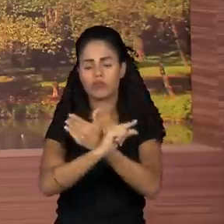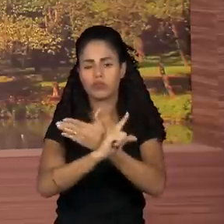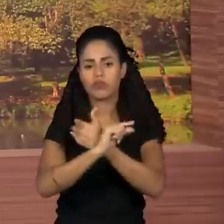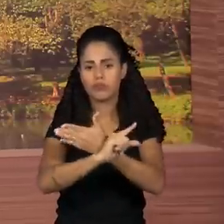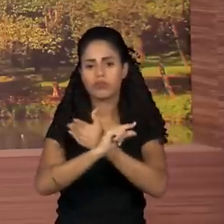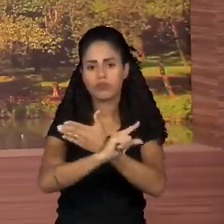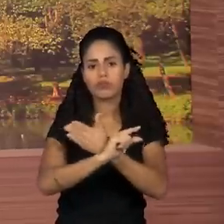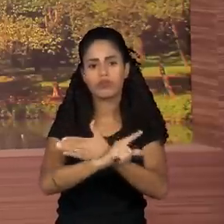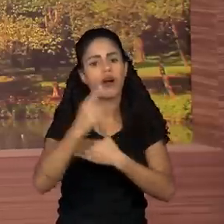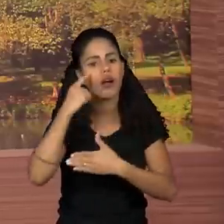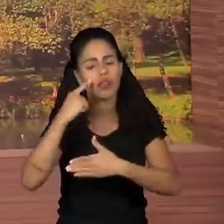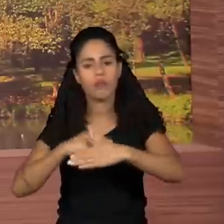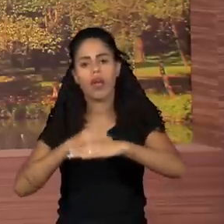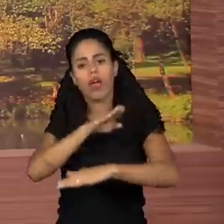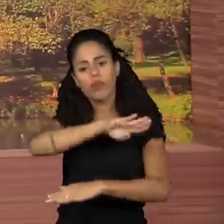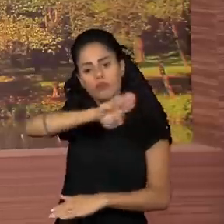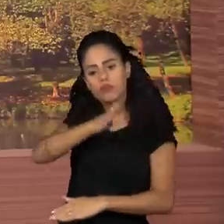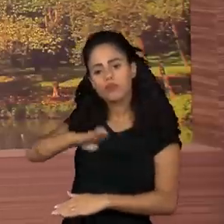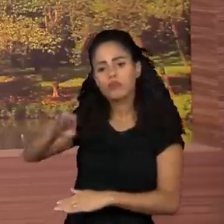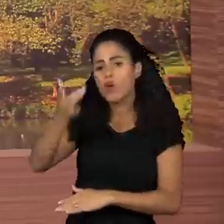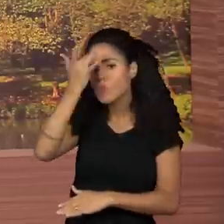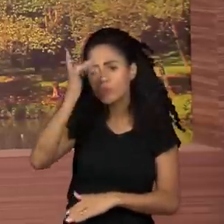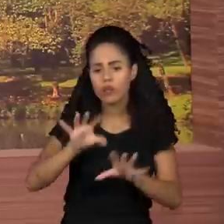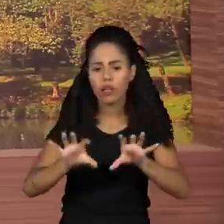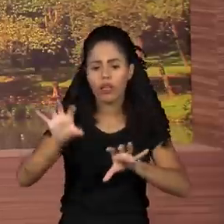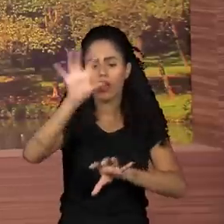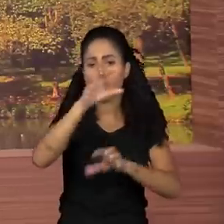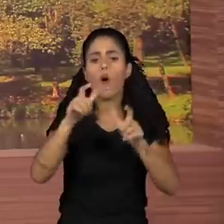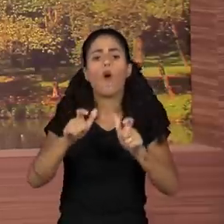Pampa não sabem em qual bioma vivem.